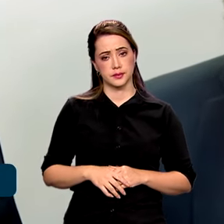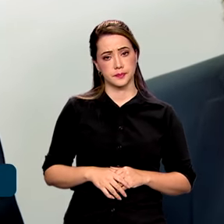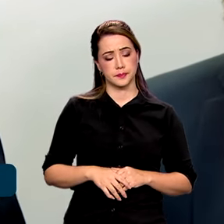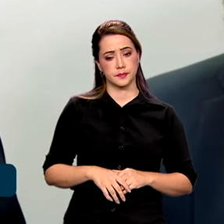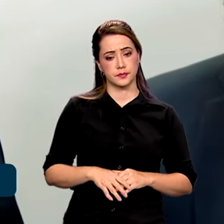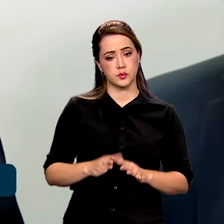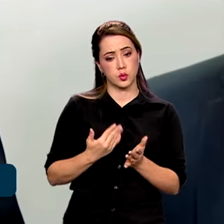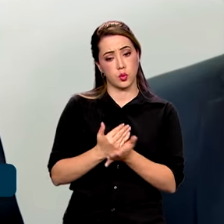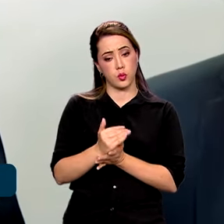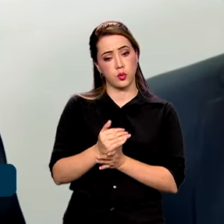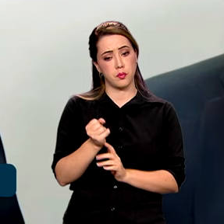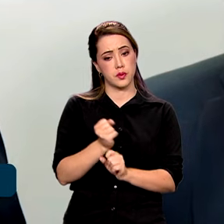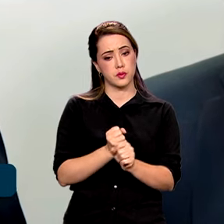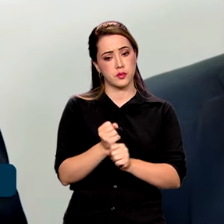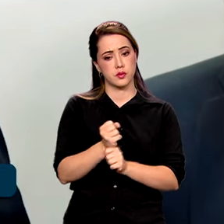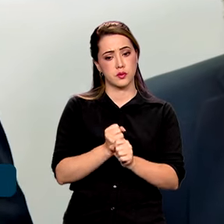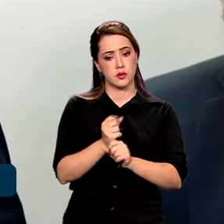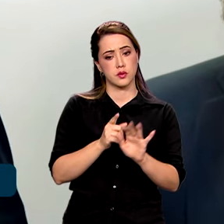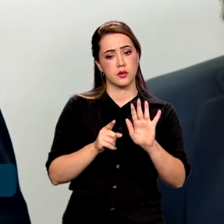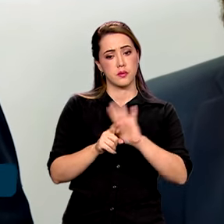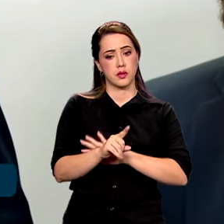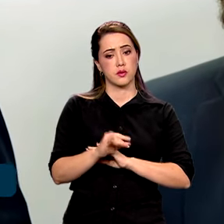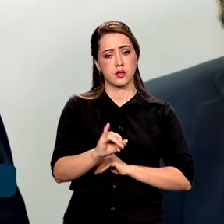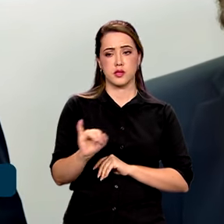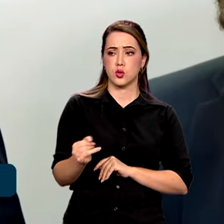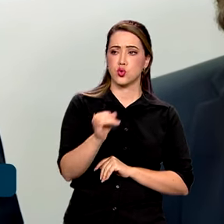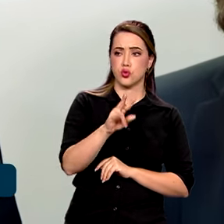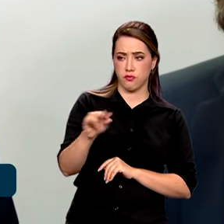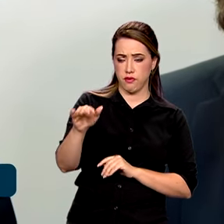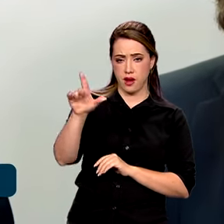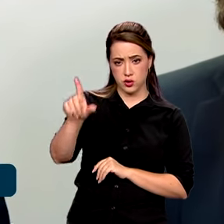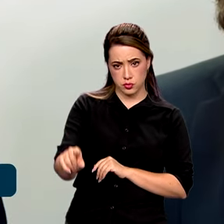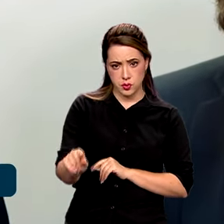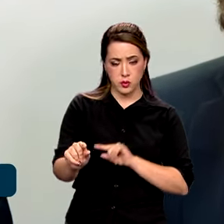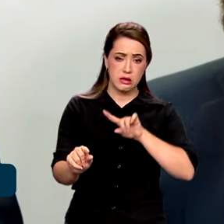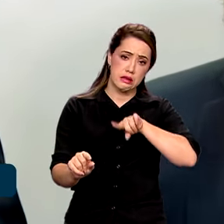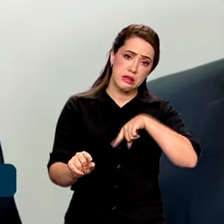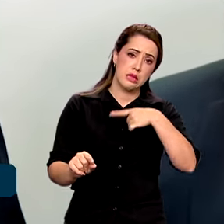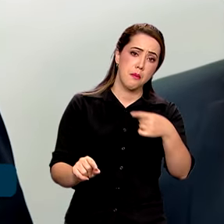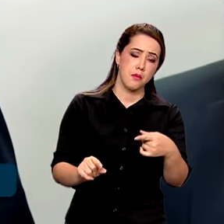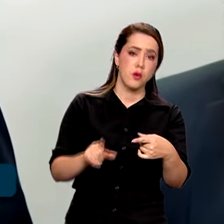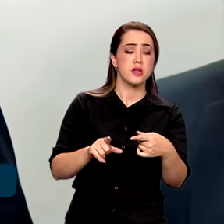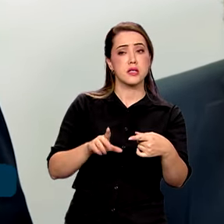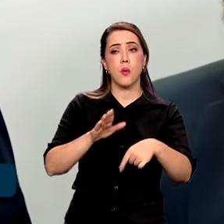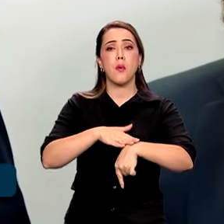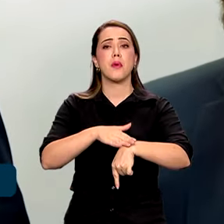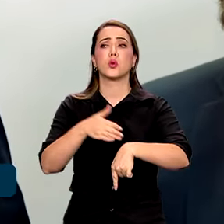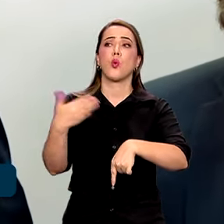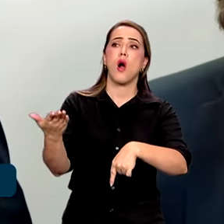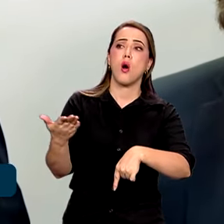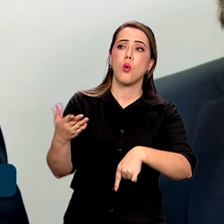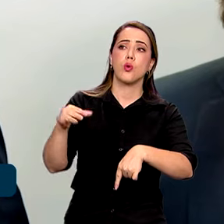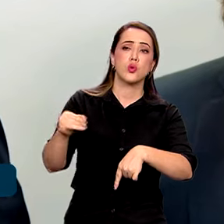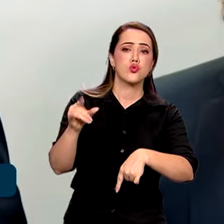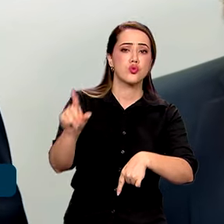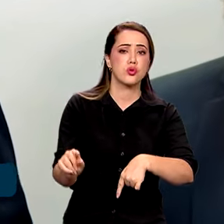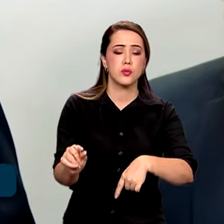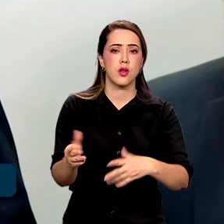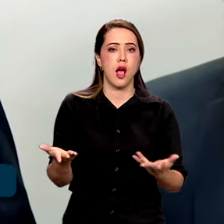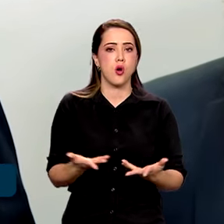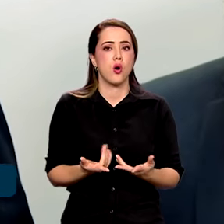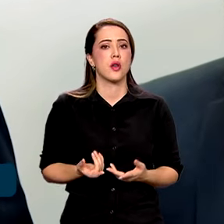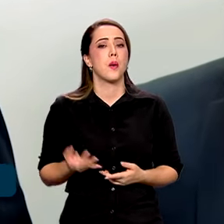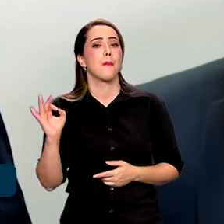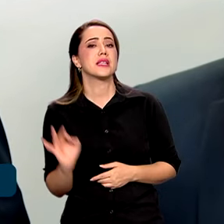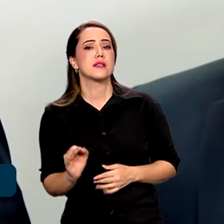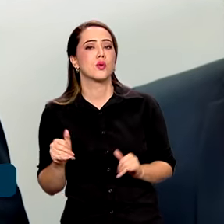No começo do ano, a pergunta era se o júri ia cair. Depois passou a ser quando o júri ia cair. Agora é quanto o júri